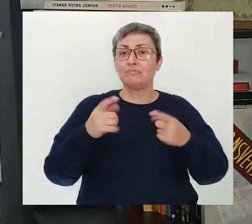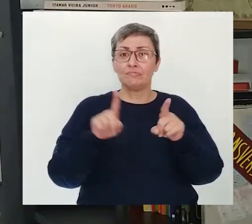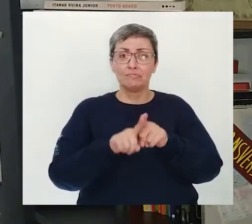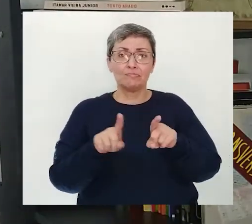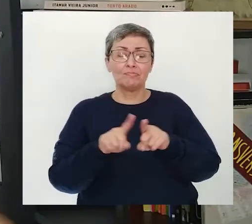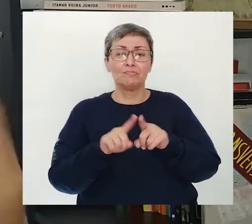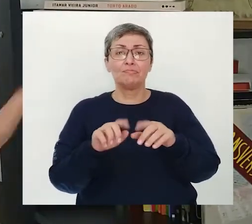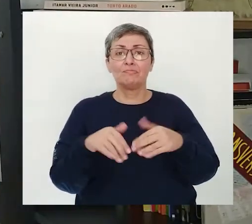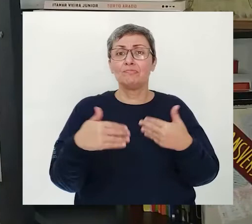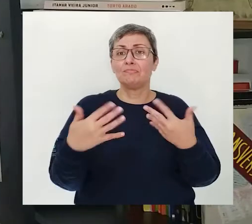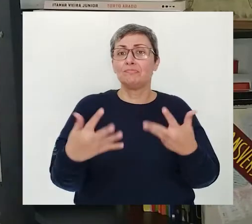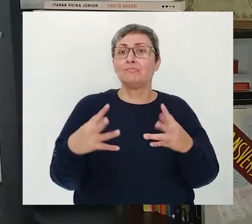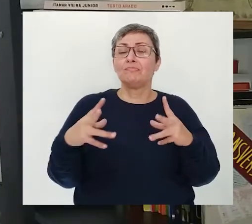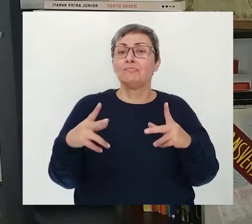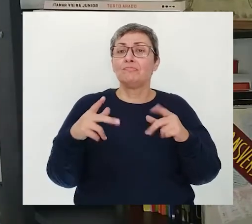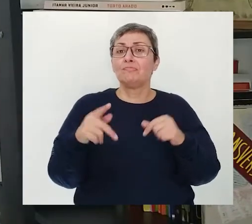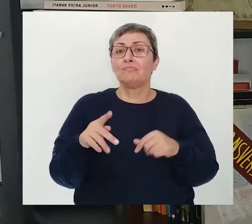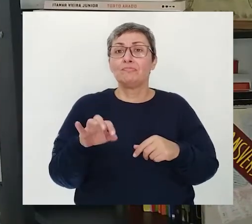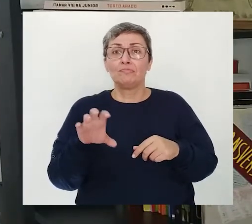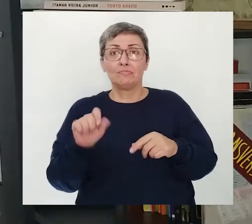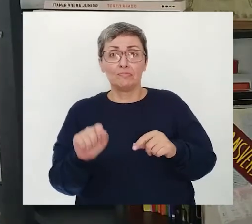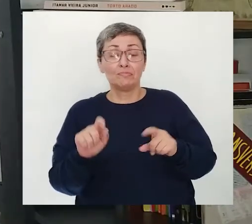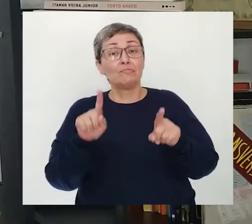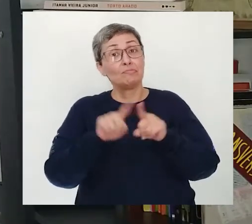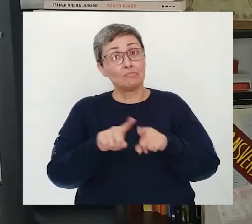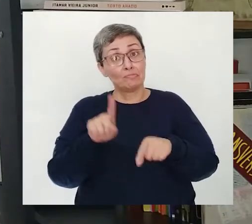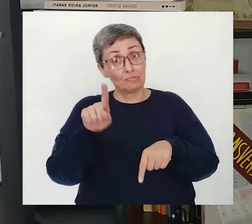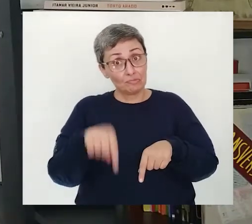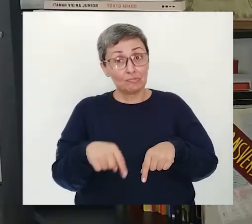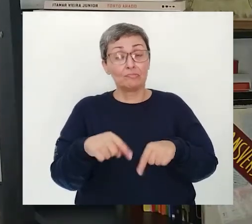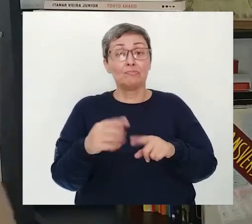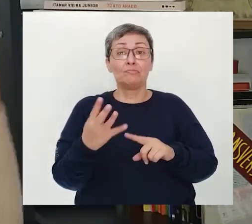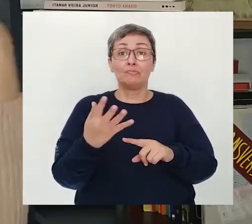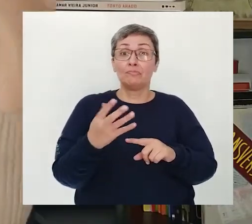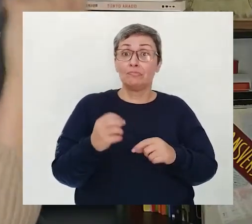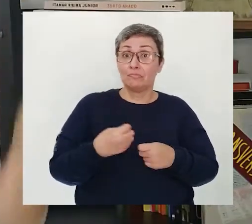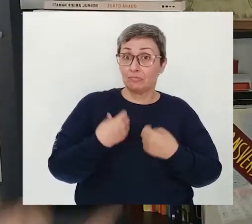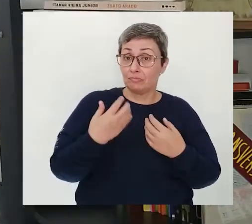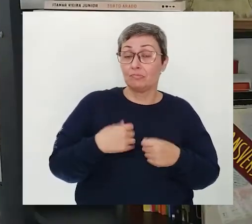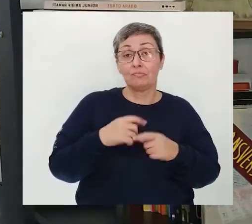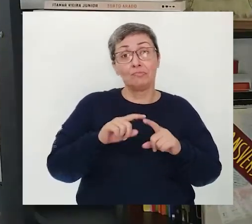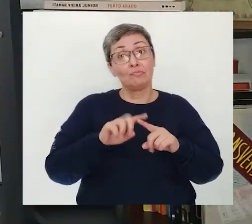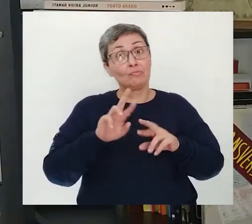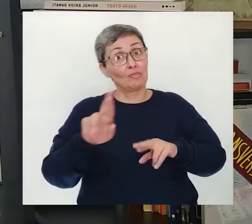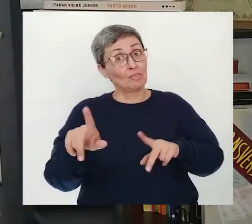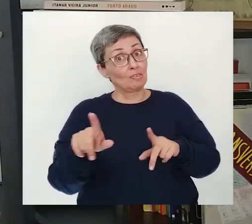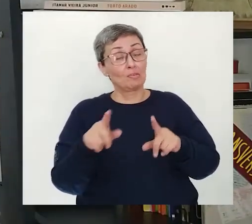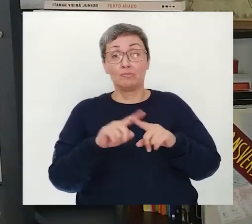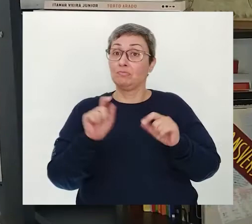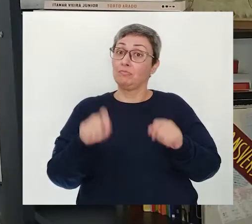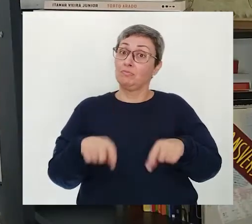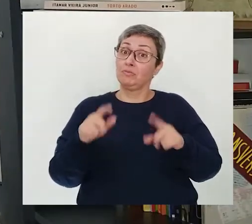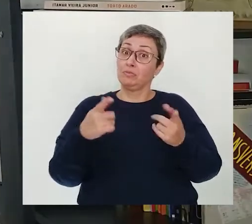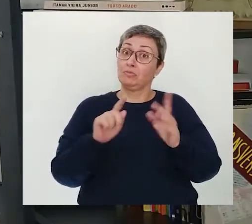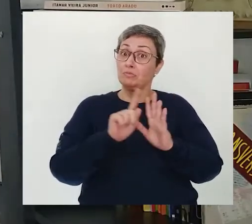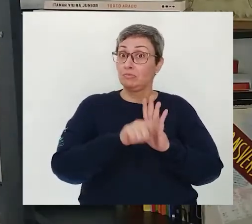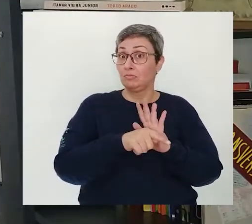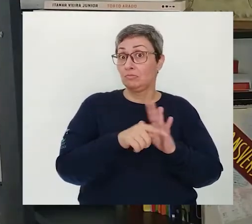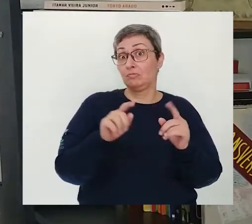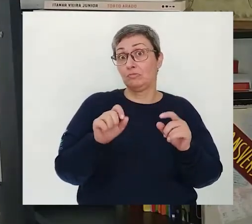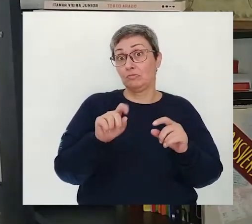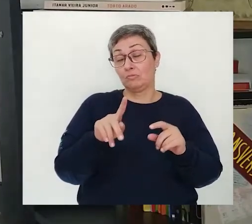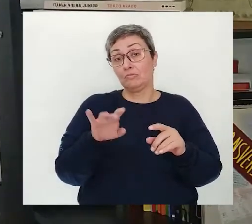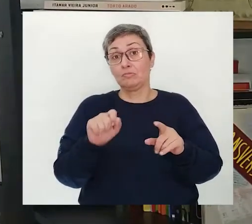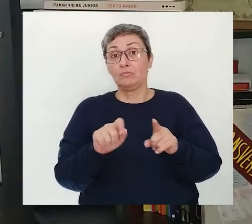Então, todo poema é considerado poesia Porém, nem toda poesia precisa ser um poema